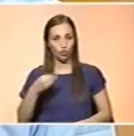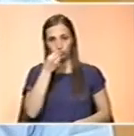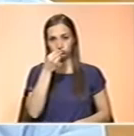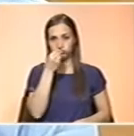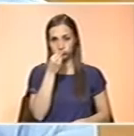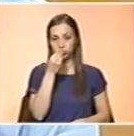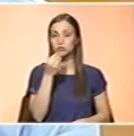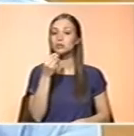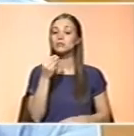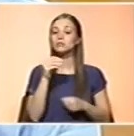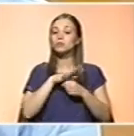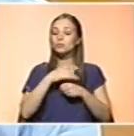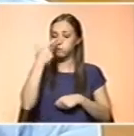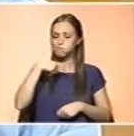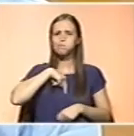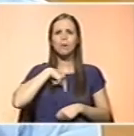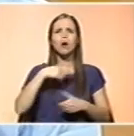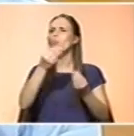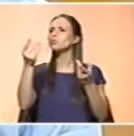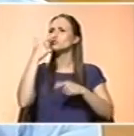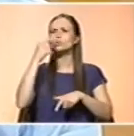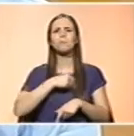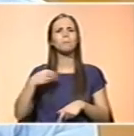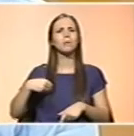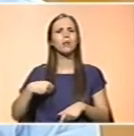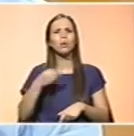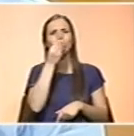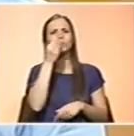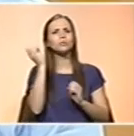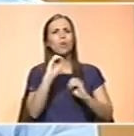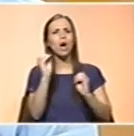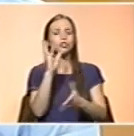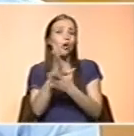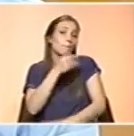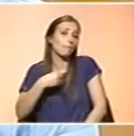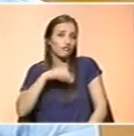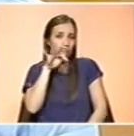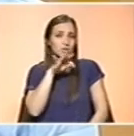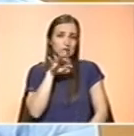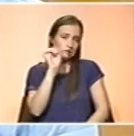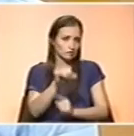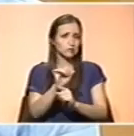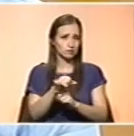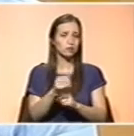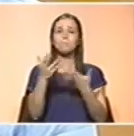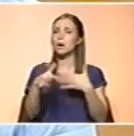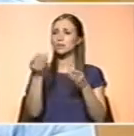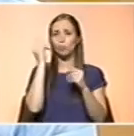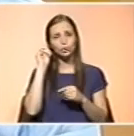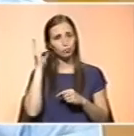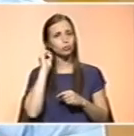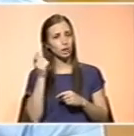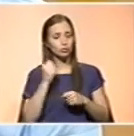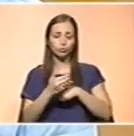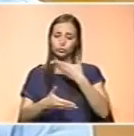estado atual. Muita gente não tem nutricionista, tem o médico de família, não Com certeza, mas que é um elemento fundamental no